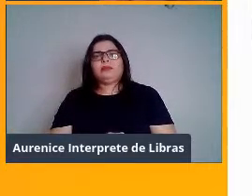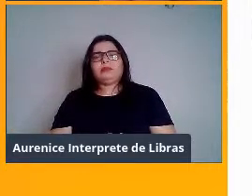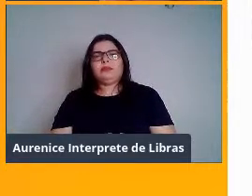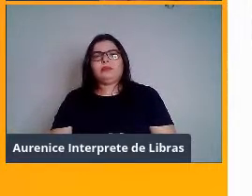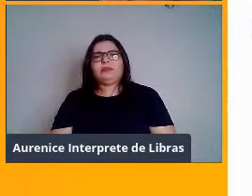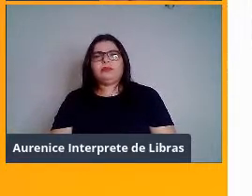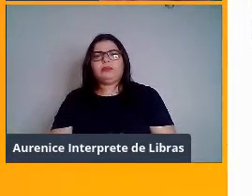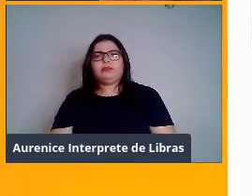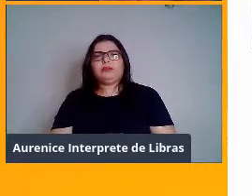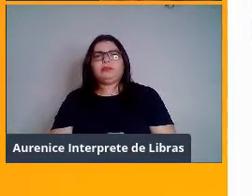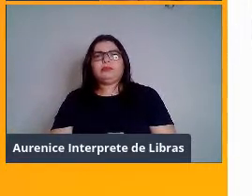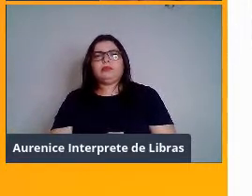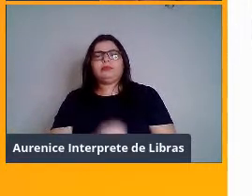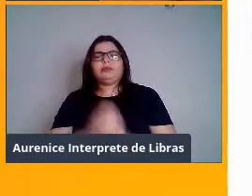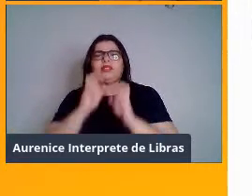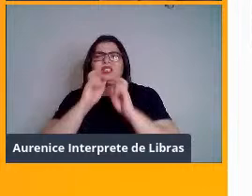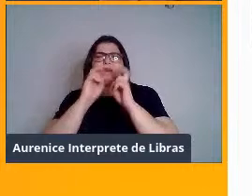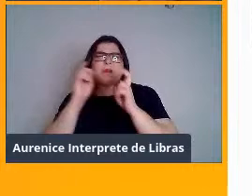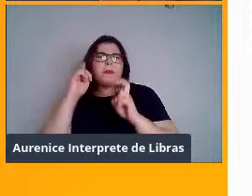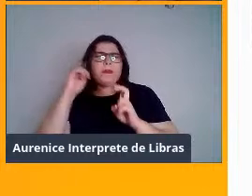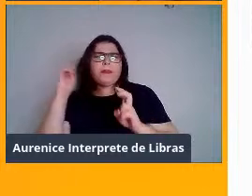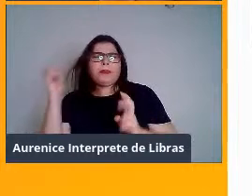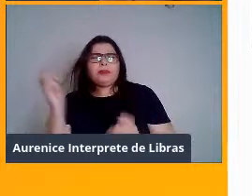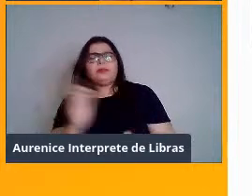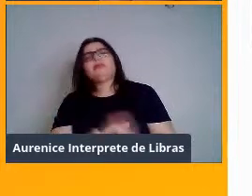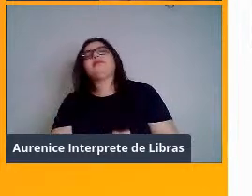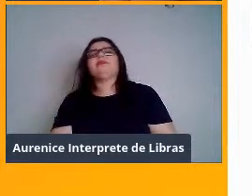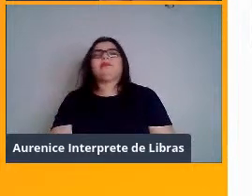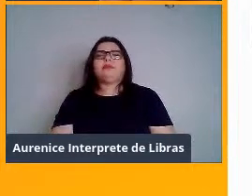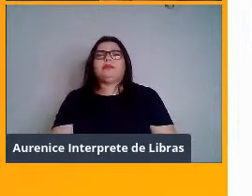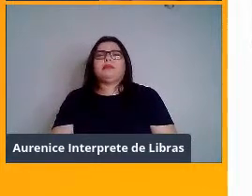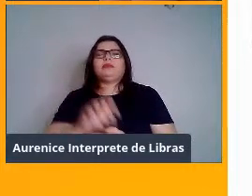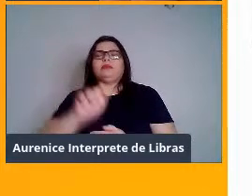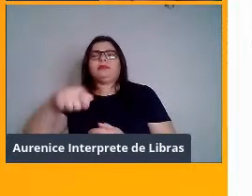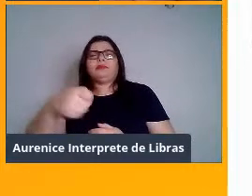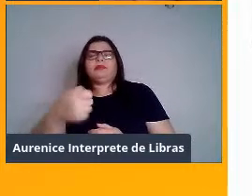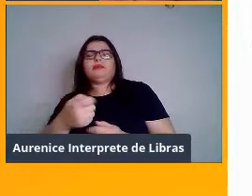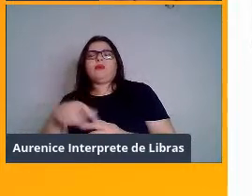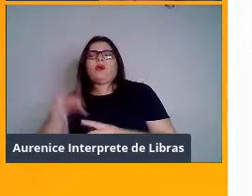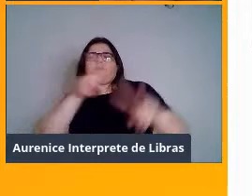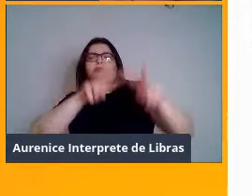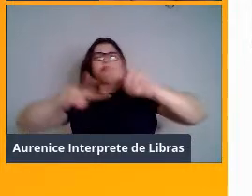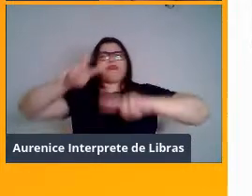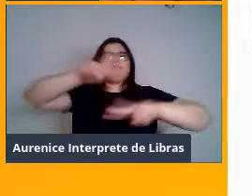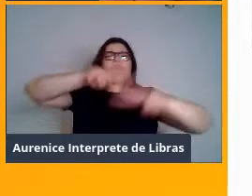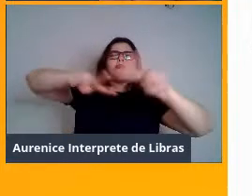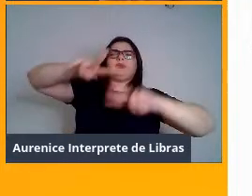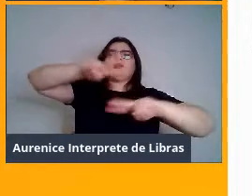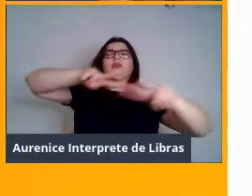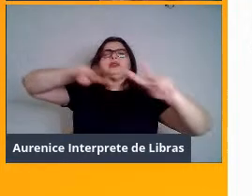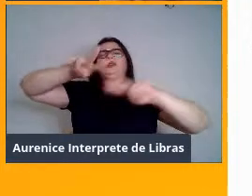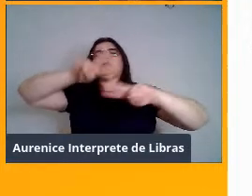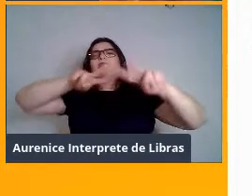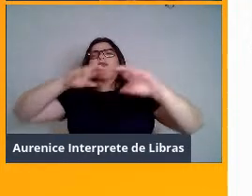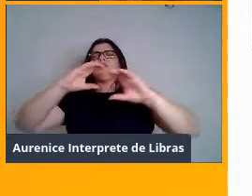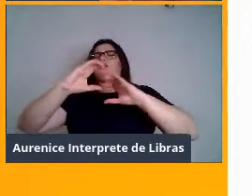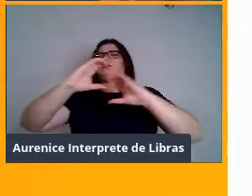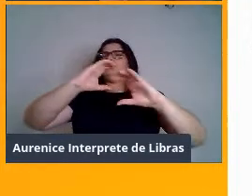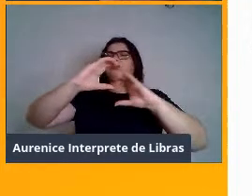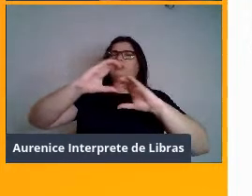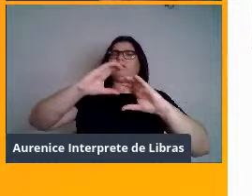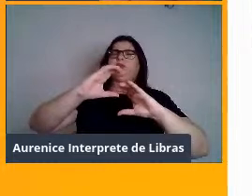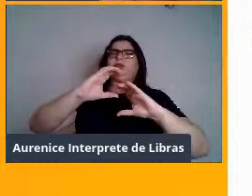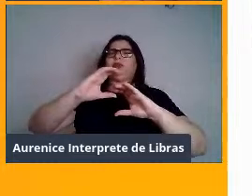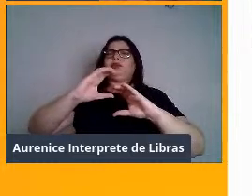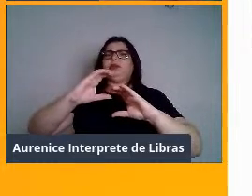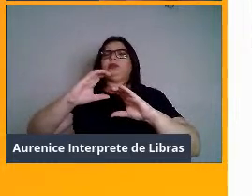Que a semelhança do sinal visual, do sinal químico, né? Mandam mensagens dizendo, essa aqui é